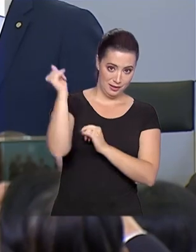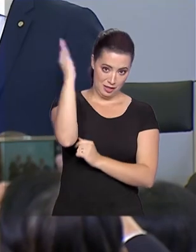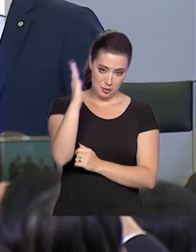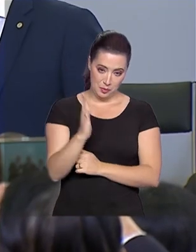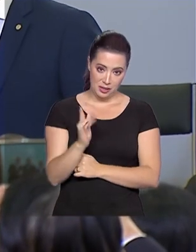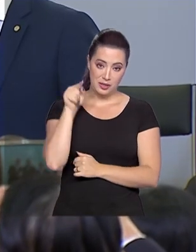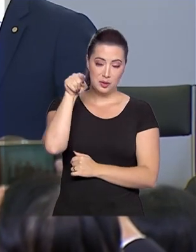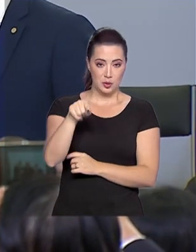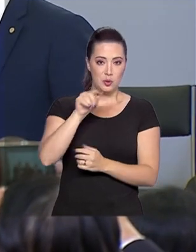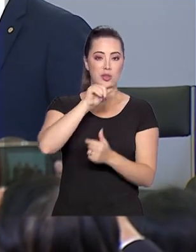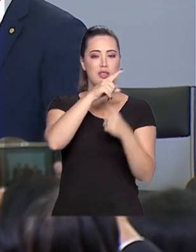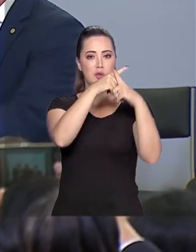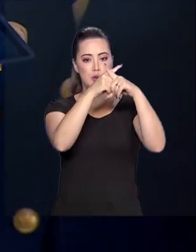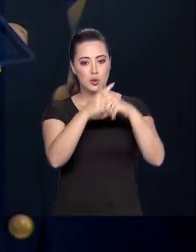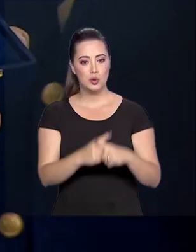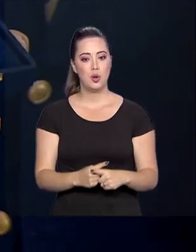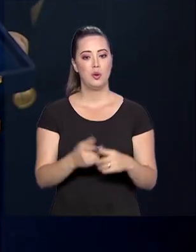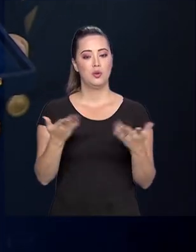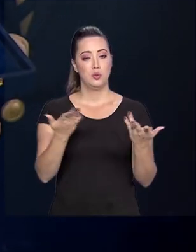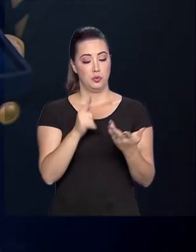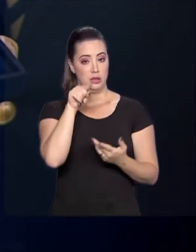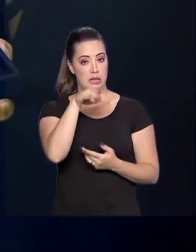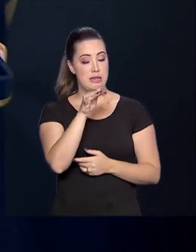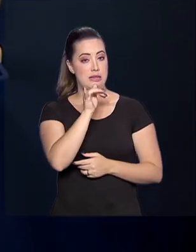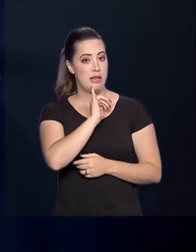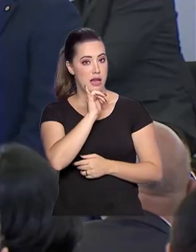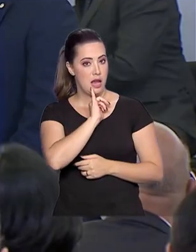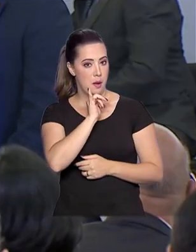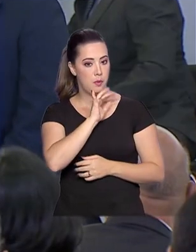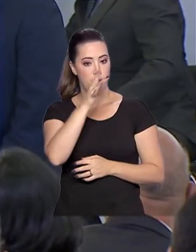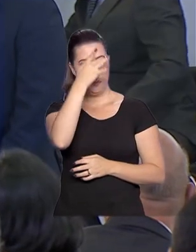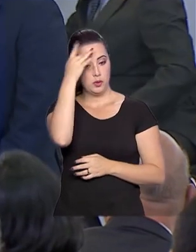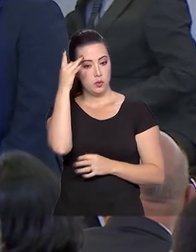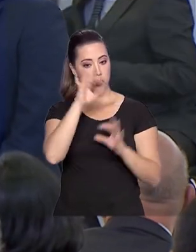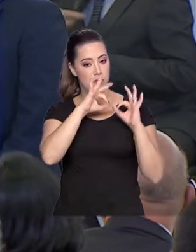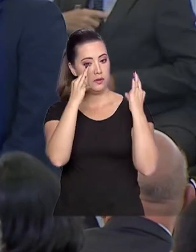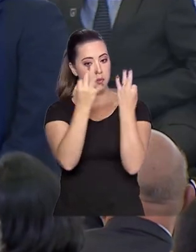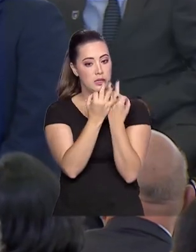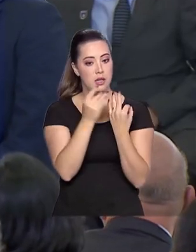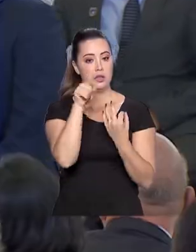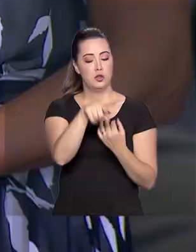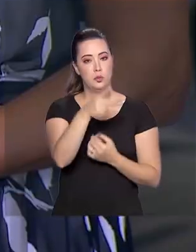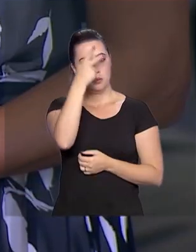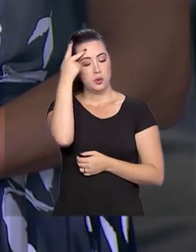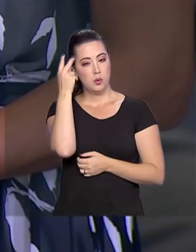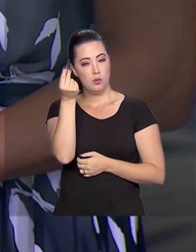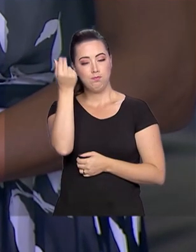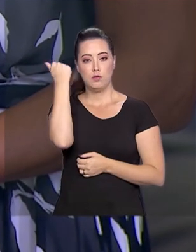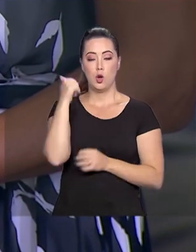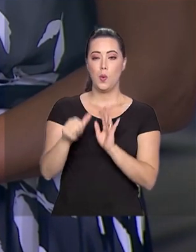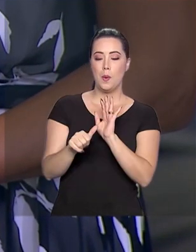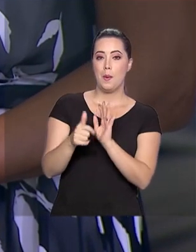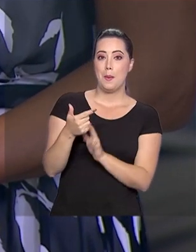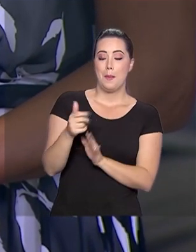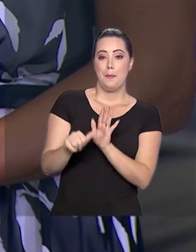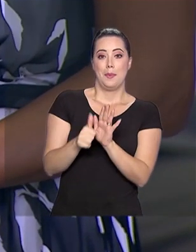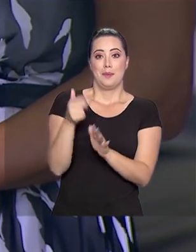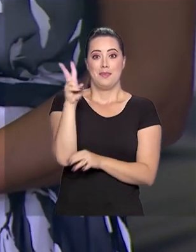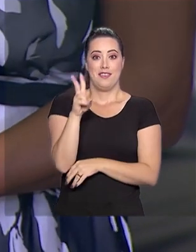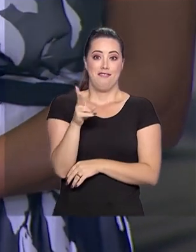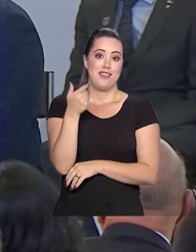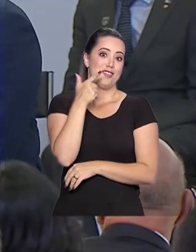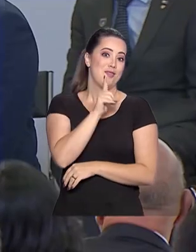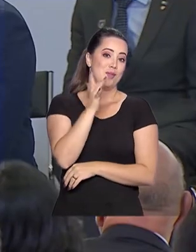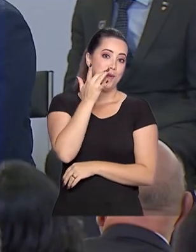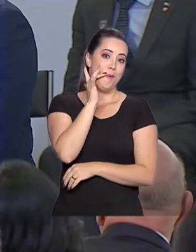Brasil nesses jogos. Foram categorados, por exemplo, familiares de atletas como o Guilherme paraense. Ele conquistou o primeiro ouro da história do